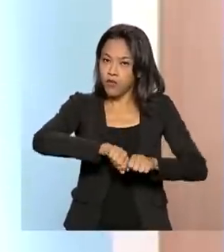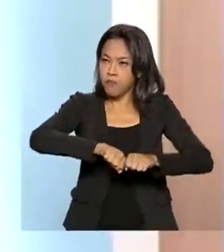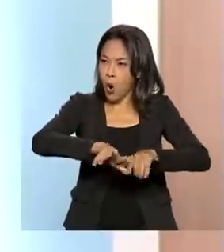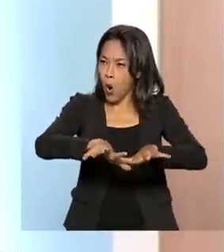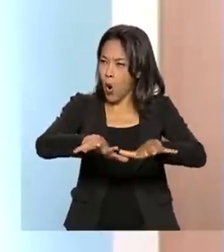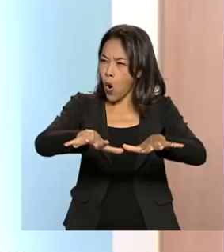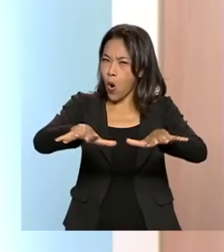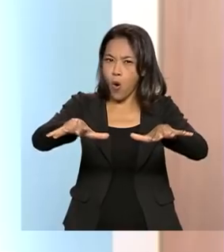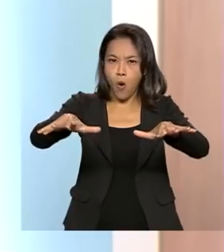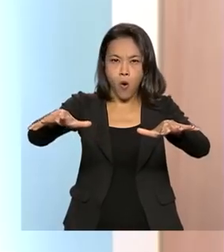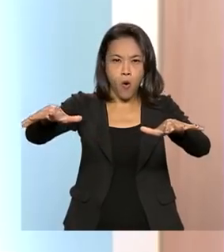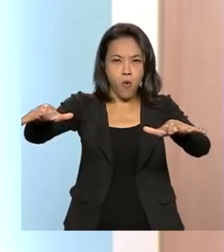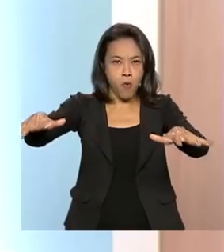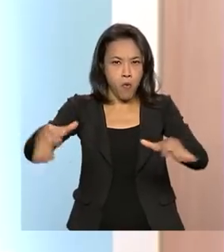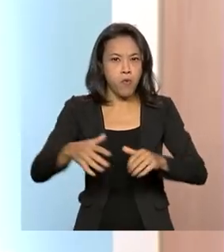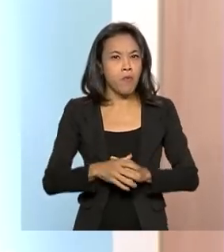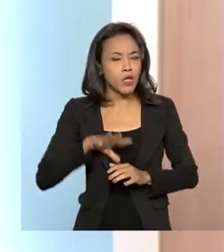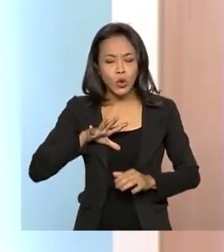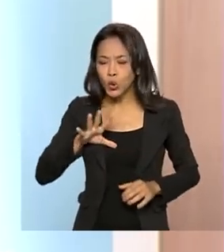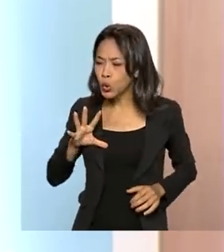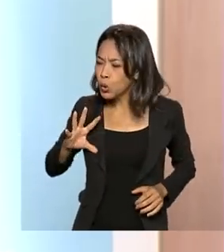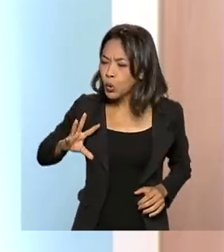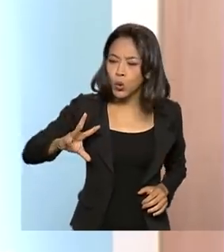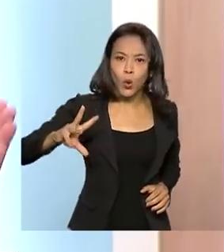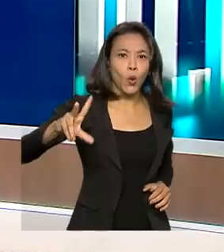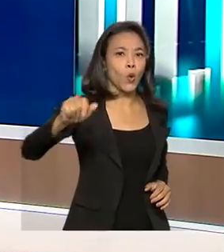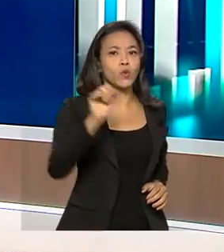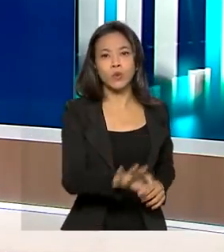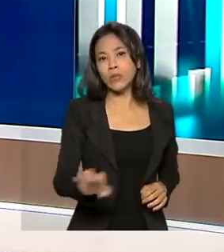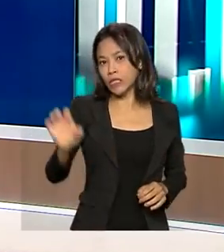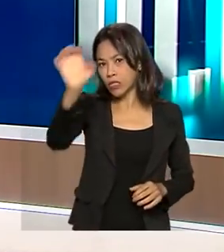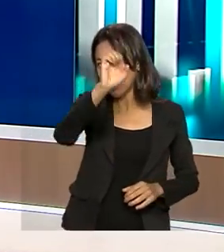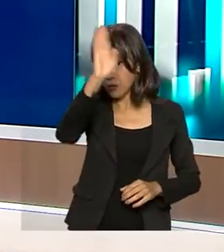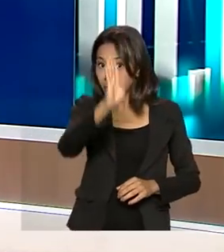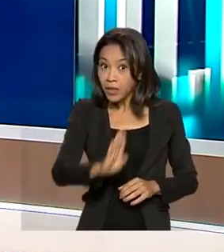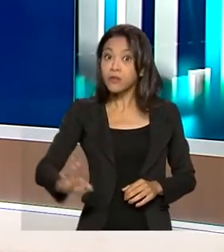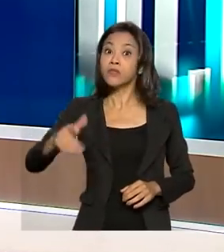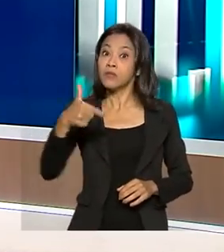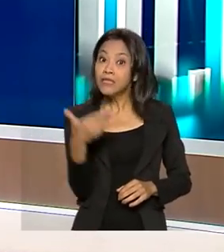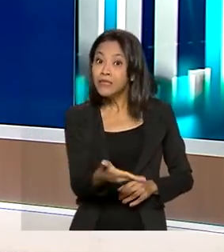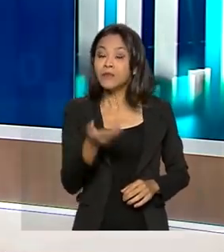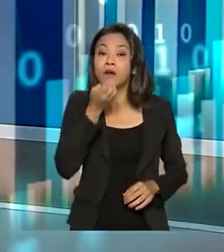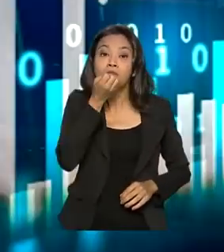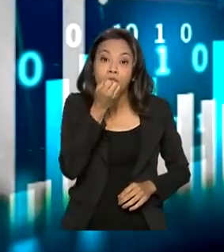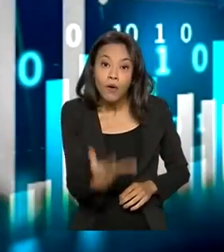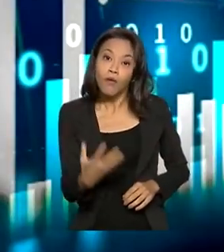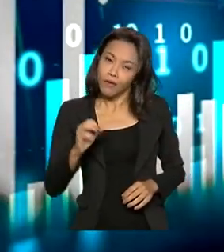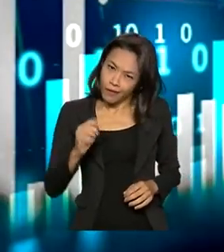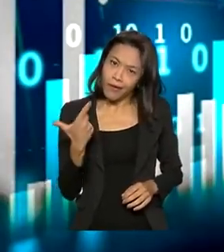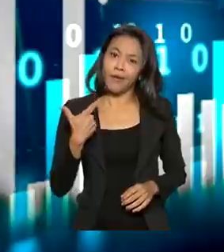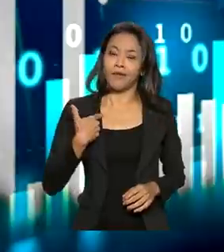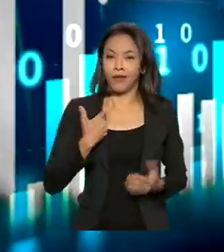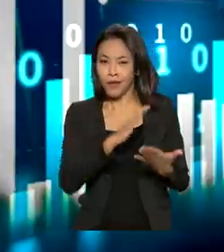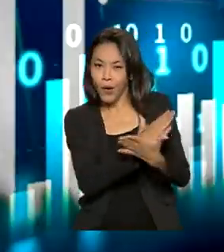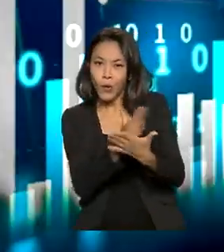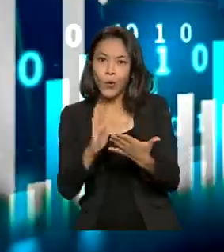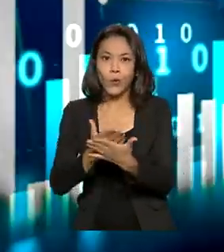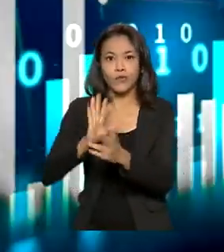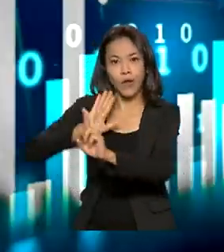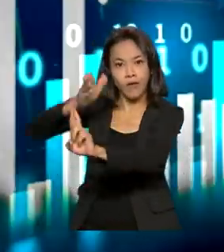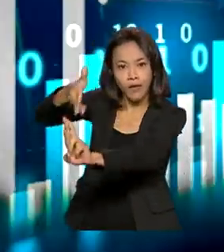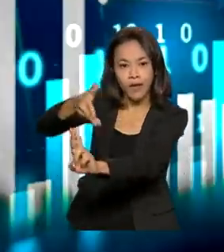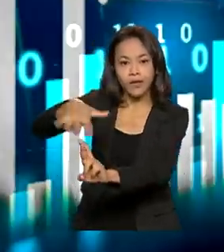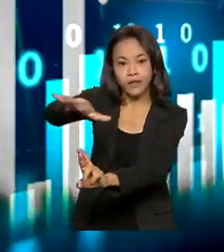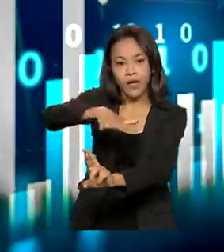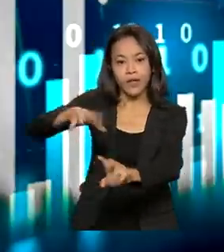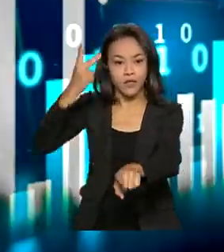2021. Ele atingiu a todas as unidades da Federação Brasileira, o que é muito bom. É claro que algumas delas se destacaram, como foi